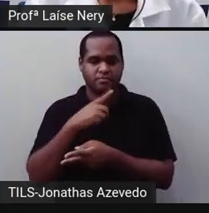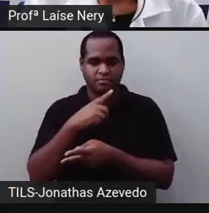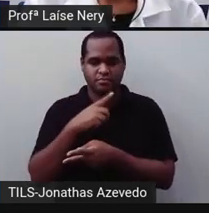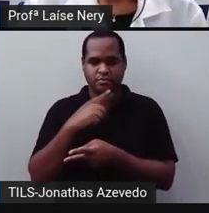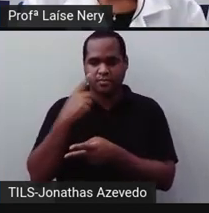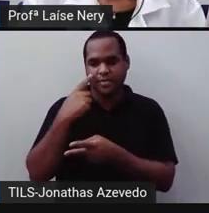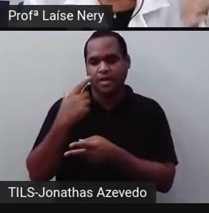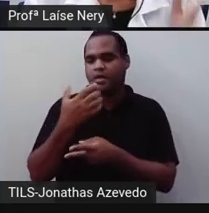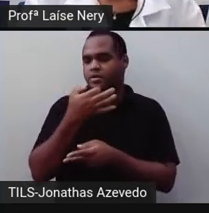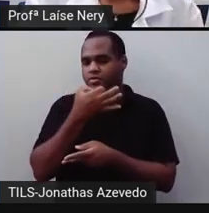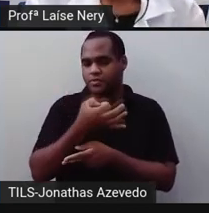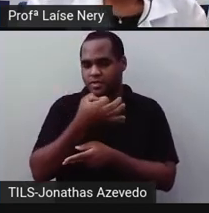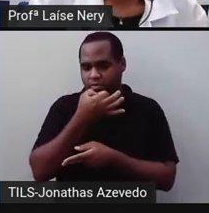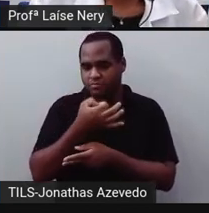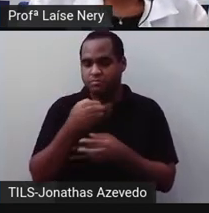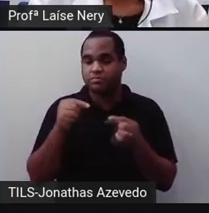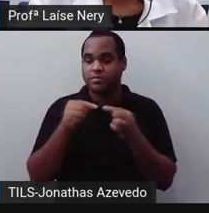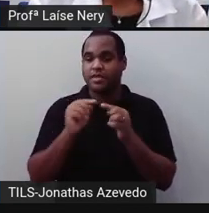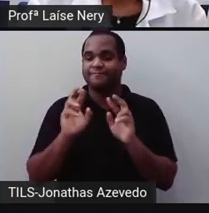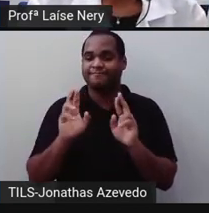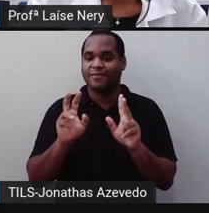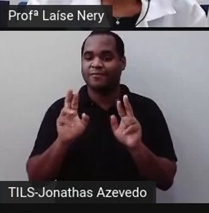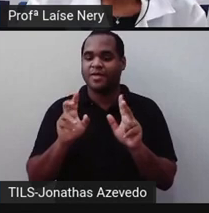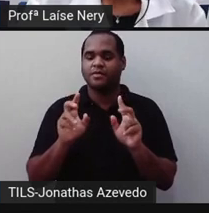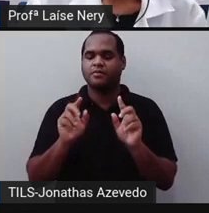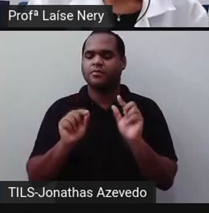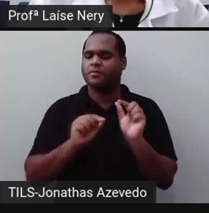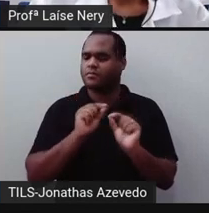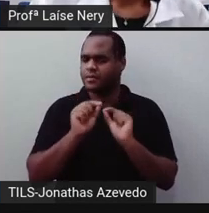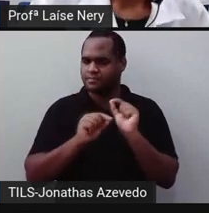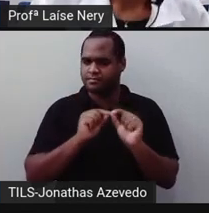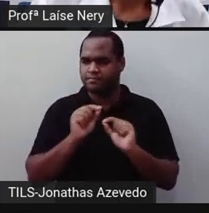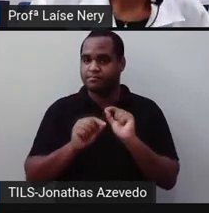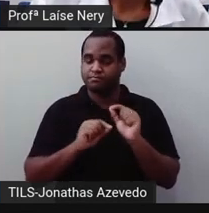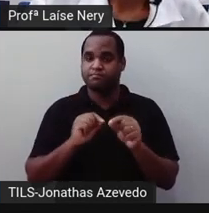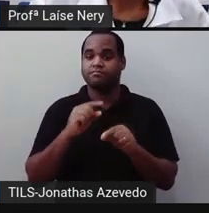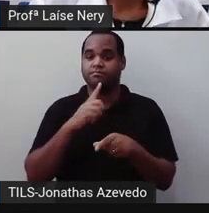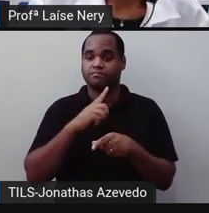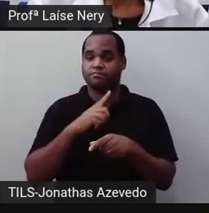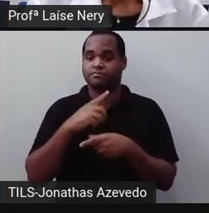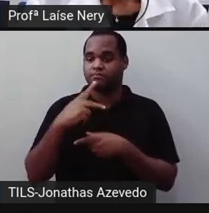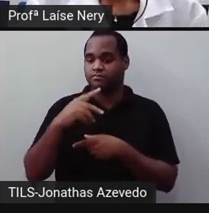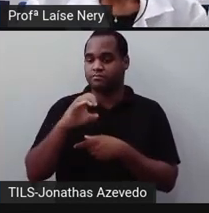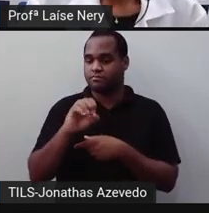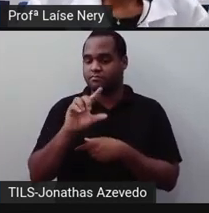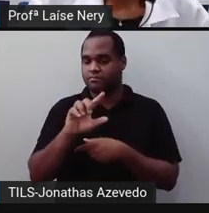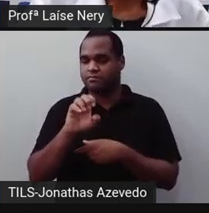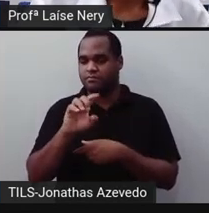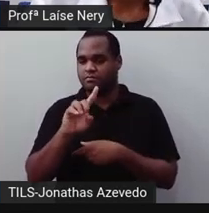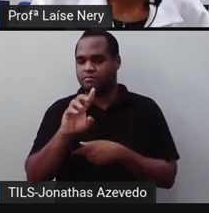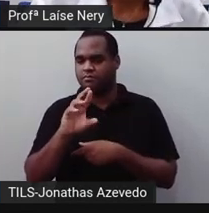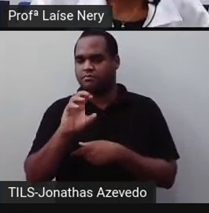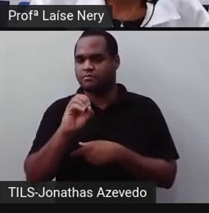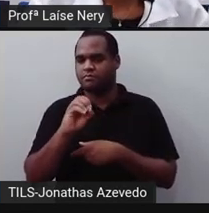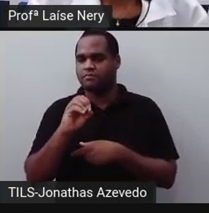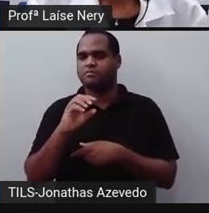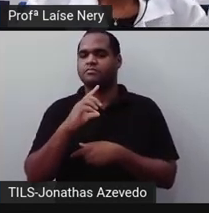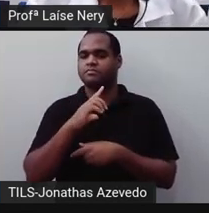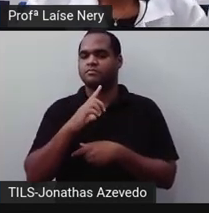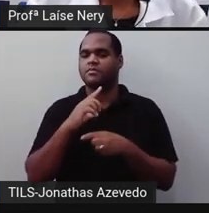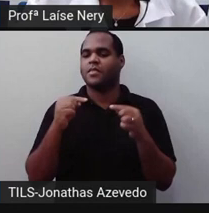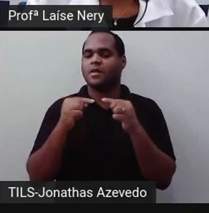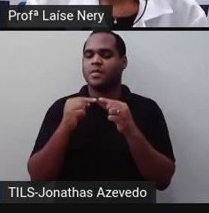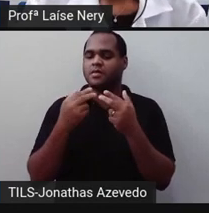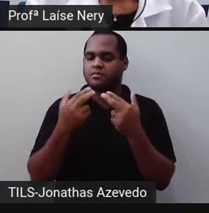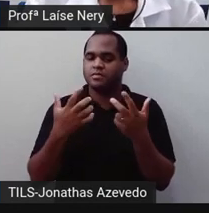a dica de qual é a diferença entre eles. Os poliedros são formados apenas por